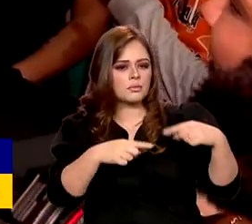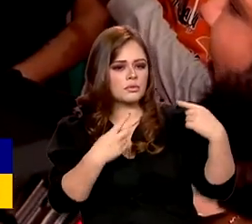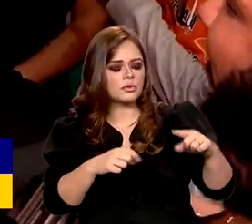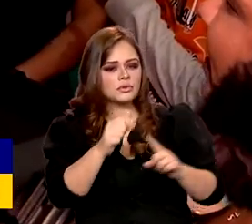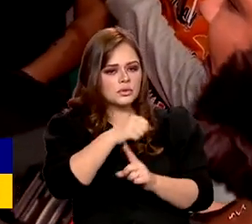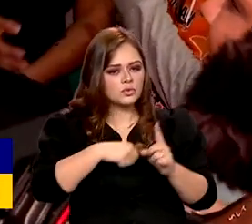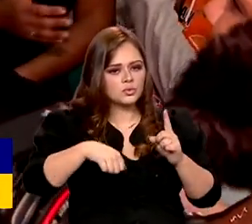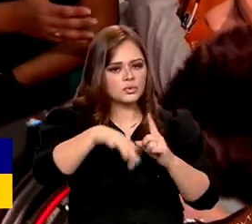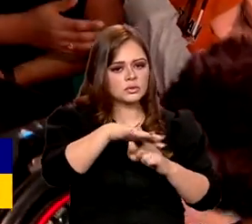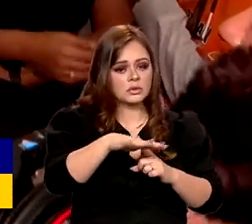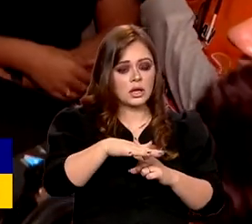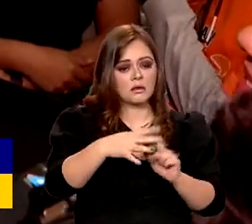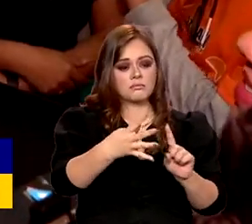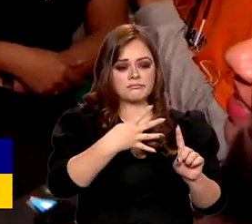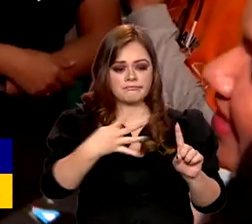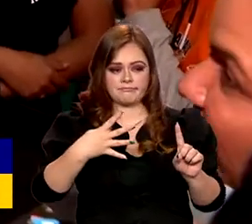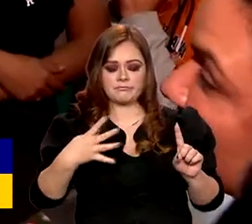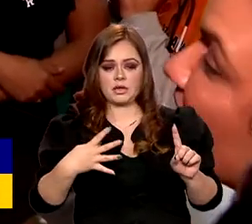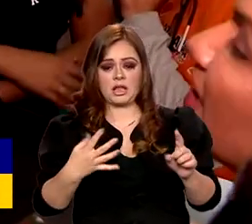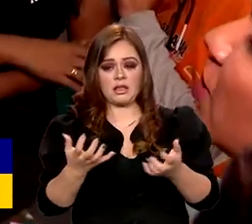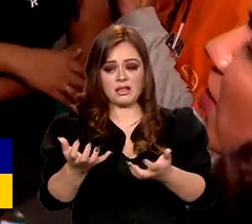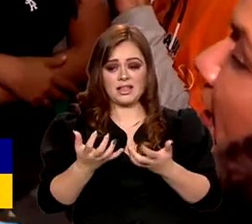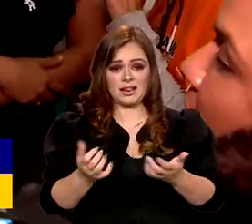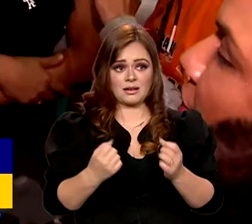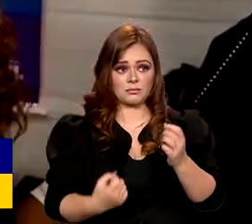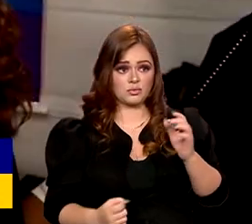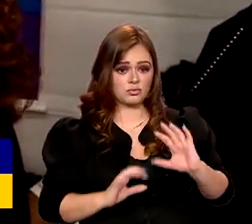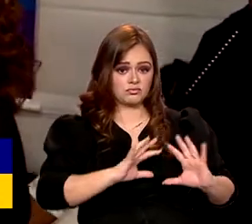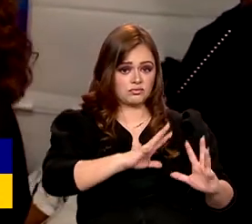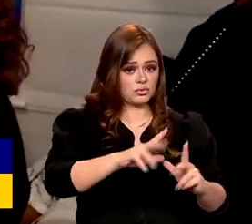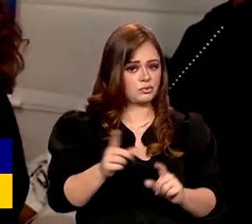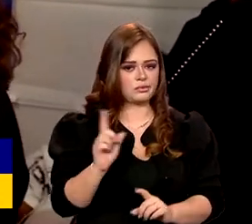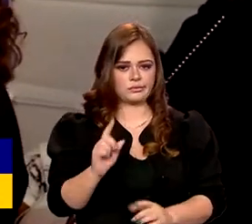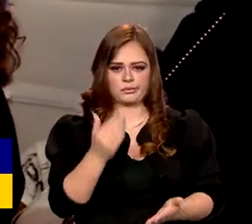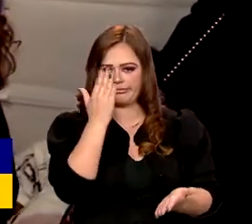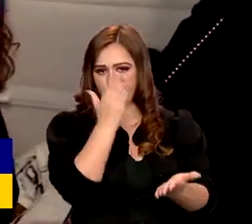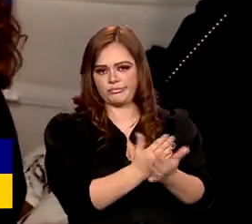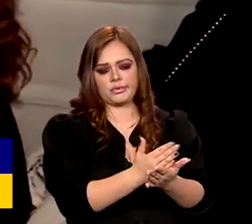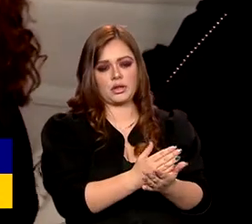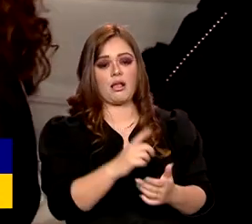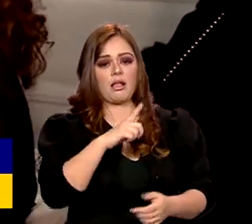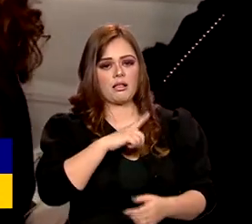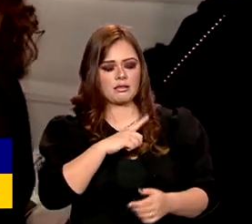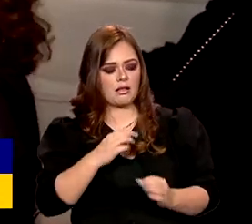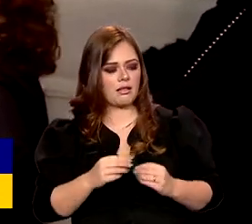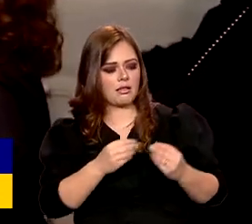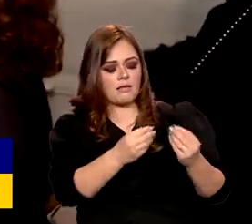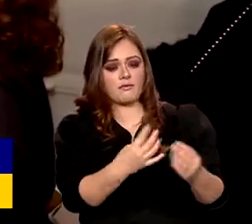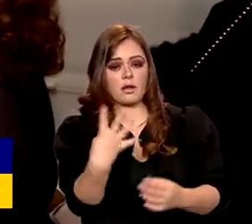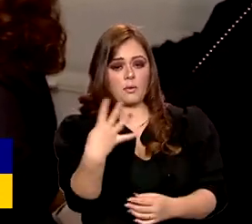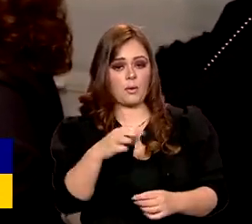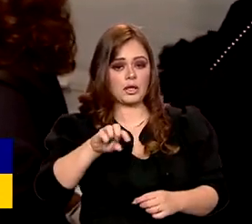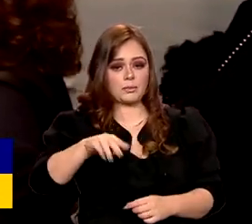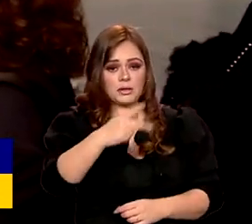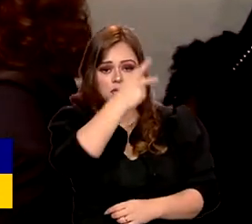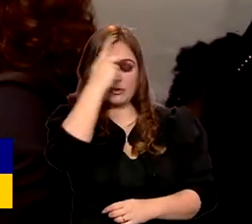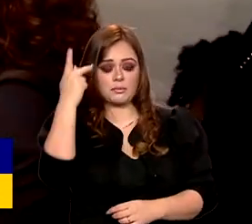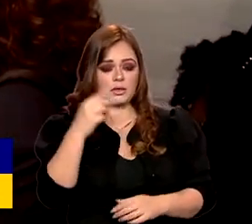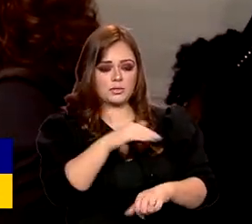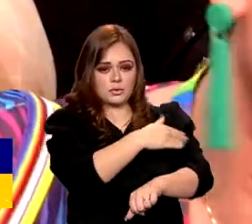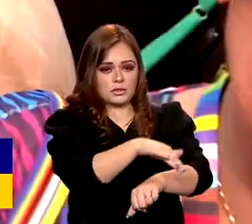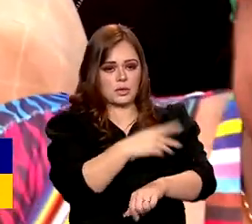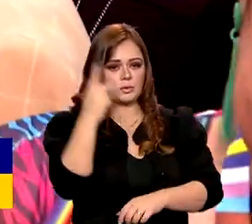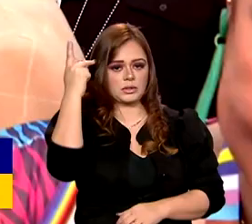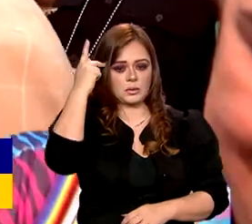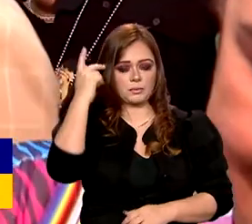LGBT+, Queremos por inteiro e não pela metade, a parada tem a expectativa de levar mais de 4 milhões de pessoas às ruas de São